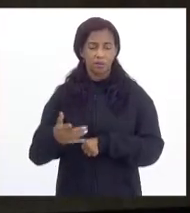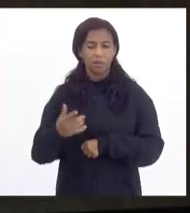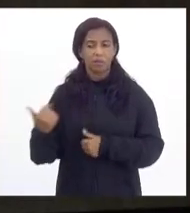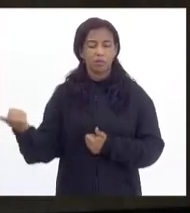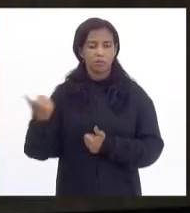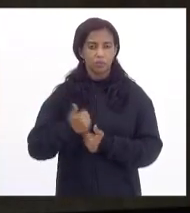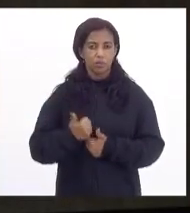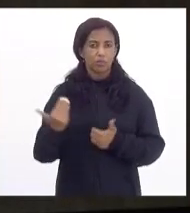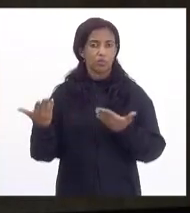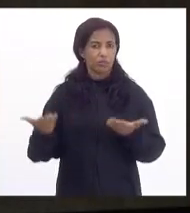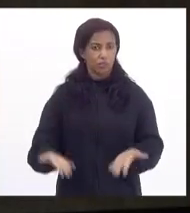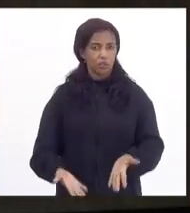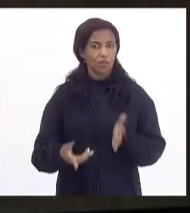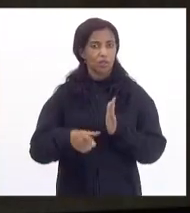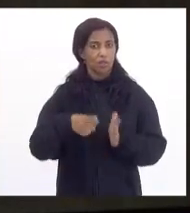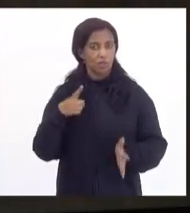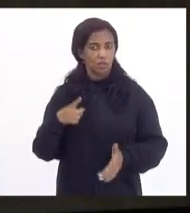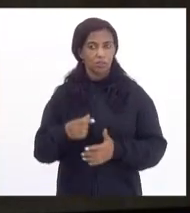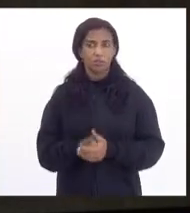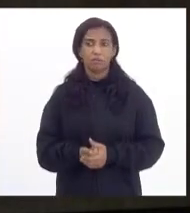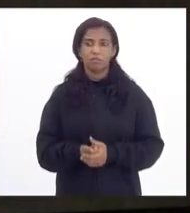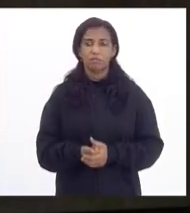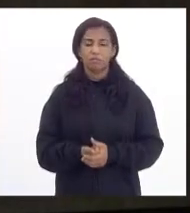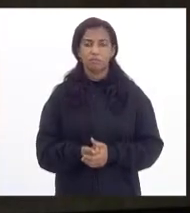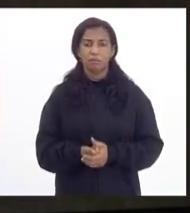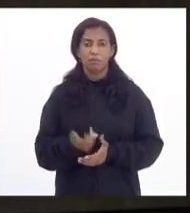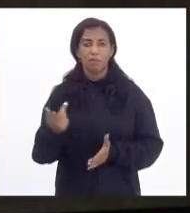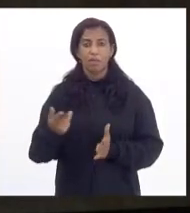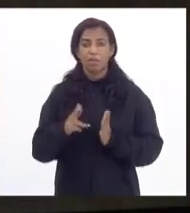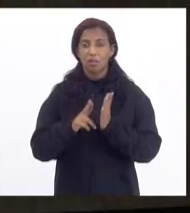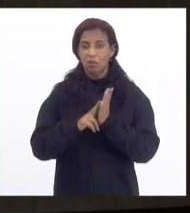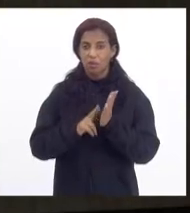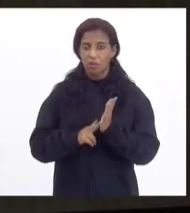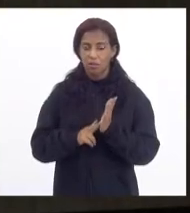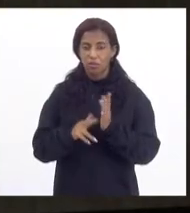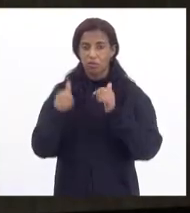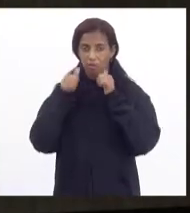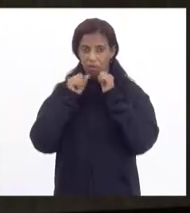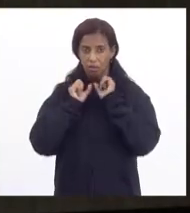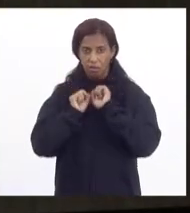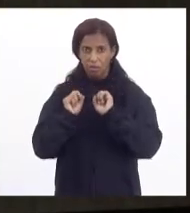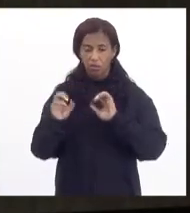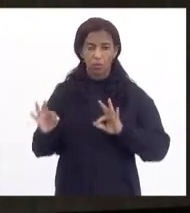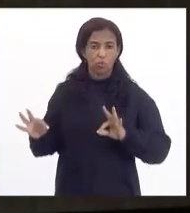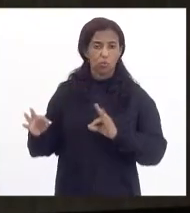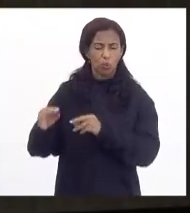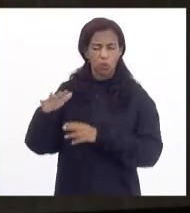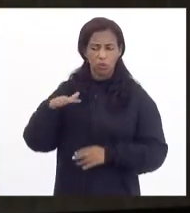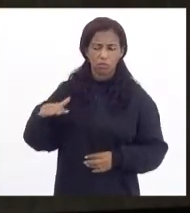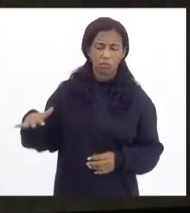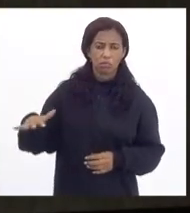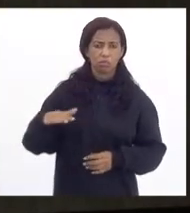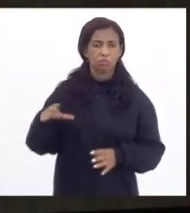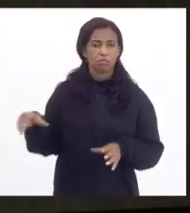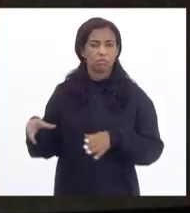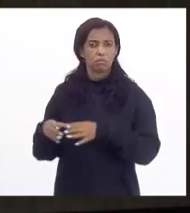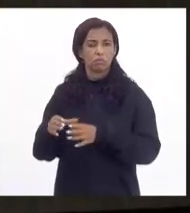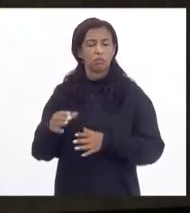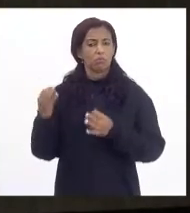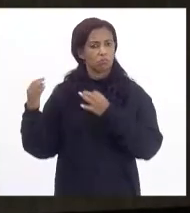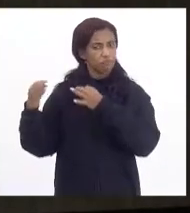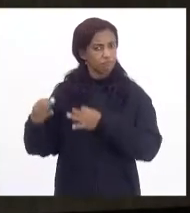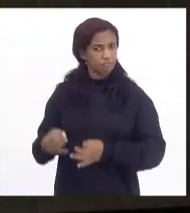que o substitutivo chegue com antecipação. Mas é no registro de que a assessoria toda ela da CCJ é